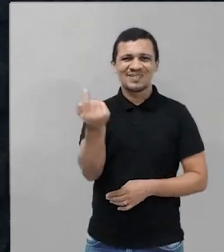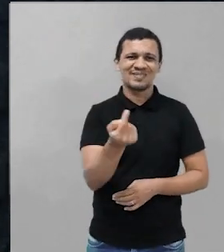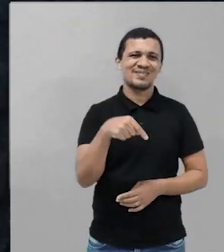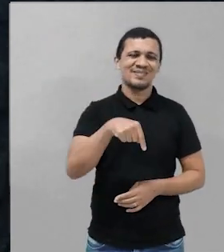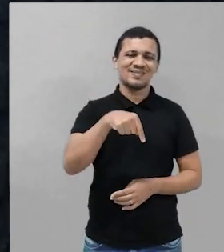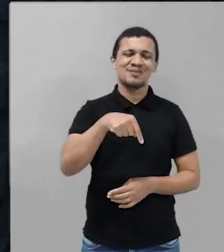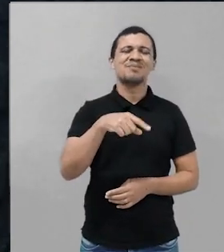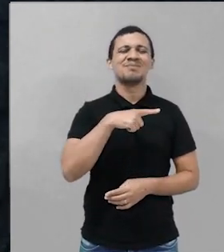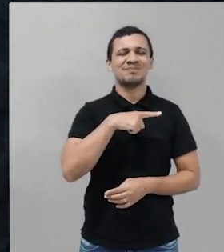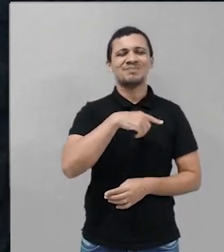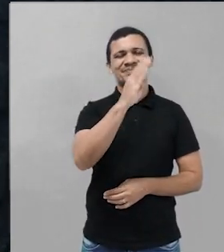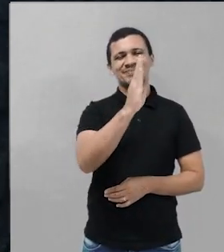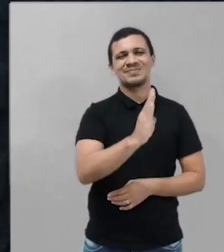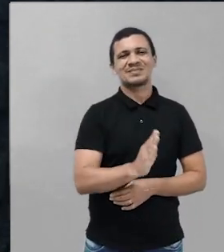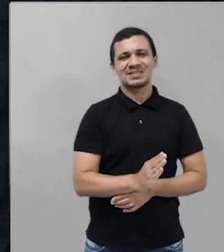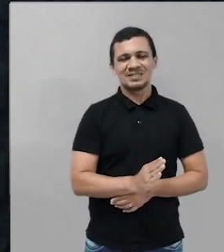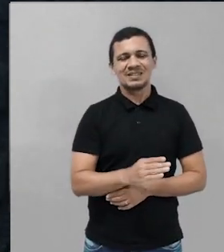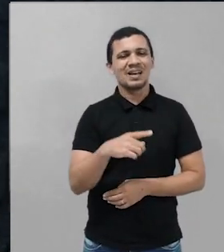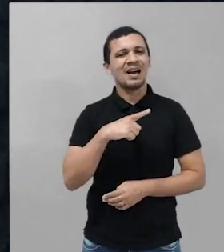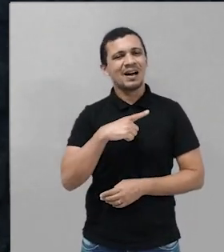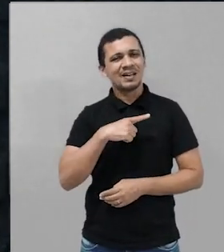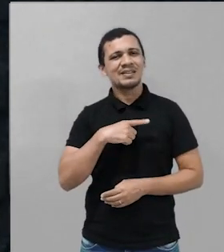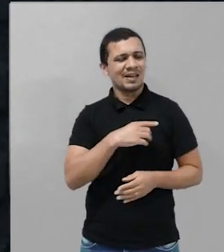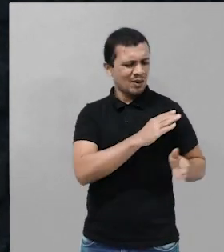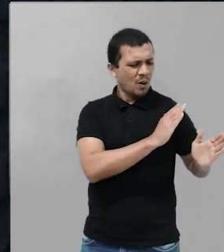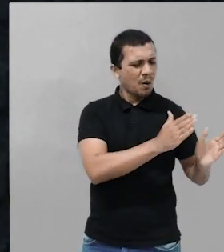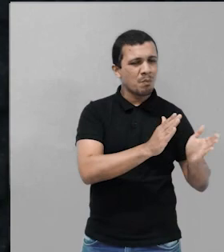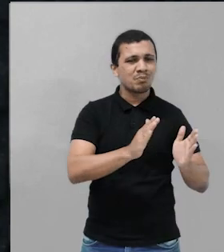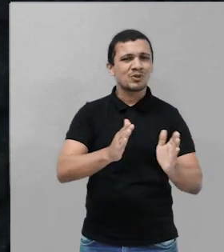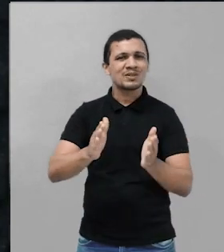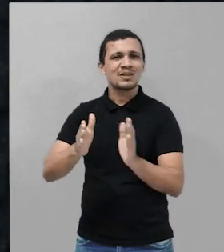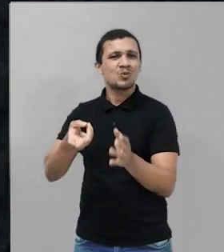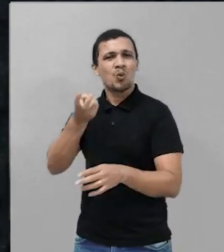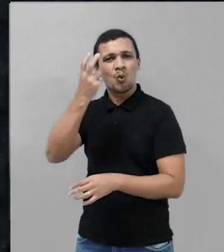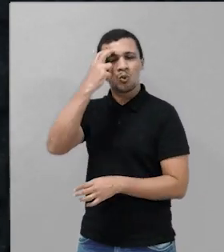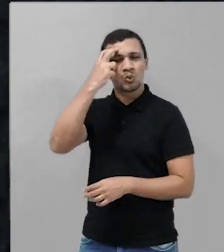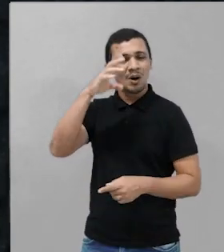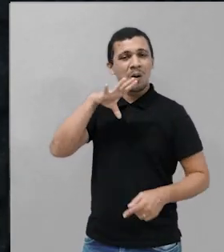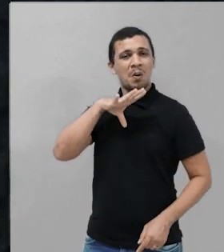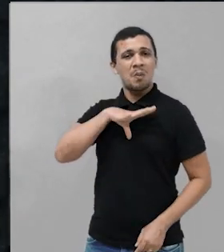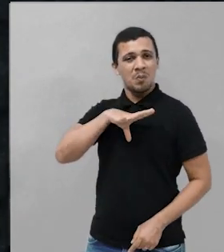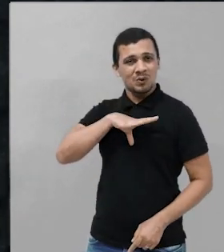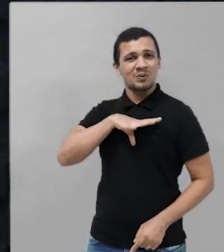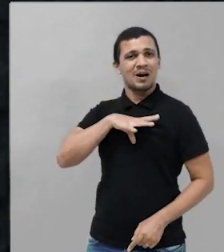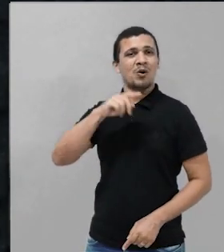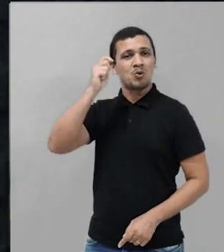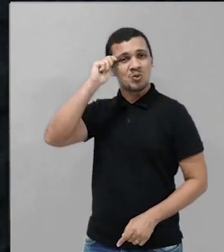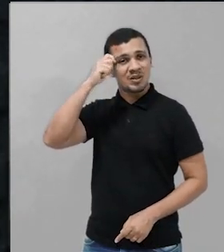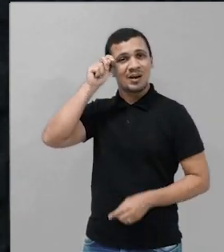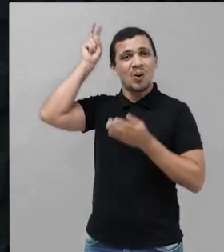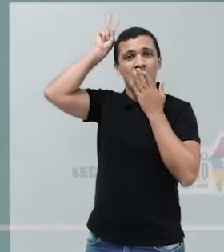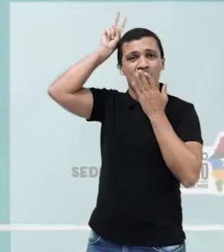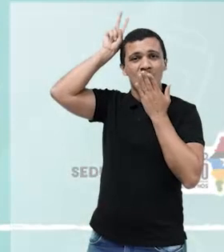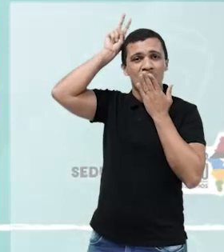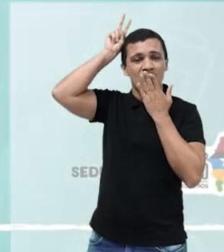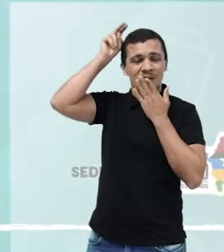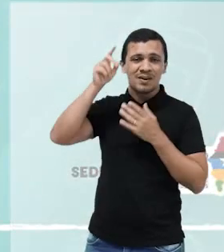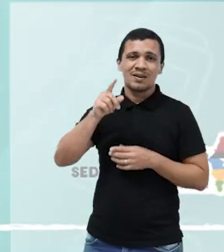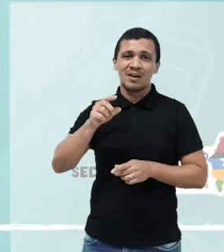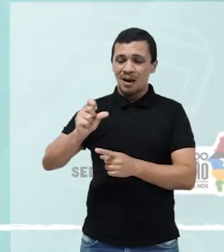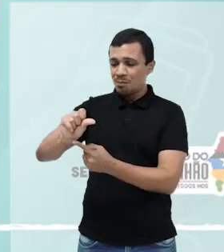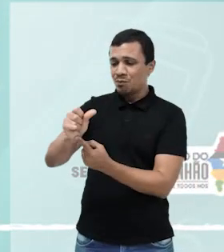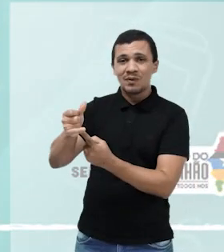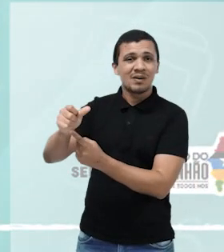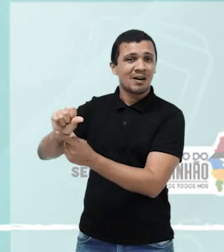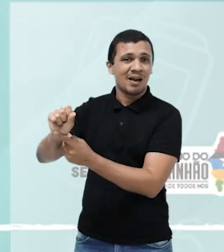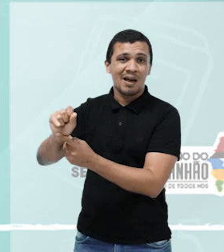longo do nosso próprio processo cultural, de portugueses, negros e índios, chegando nisto aqui. O meu boi é a cara do maranhão,